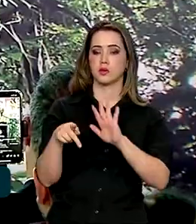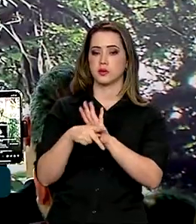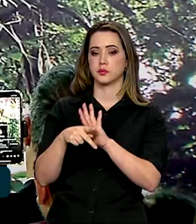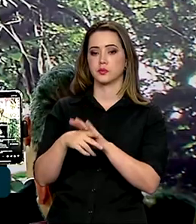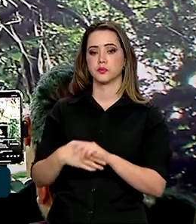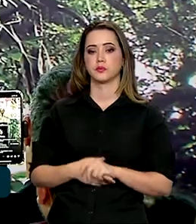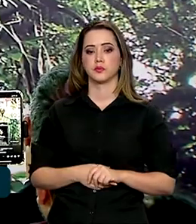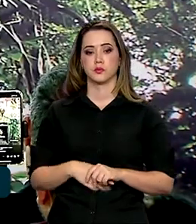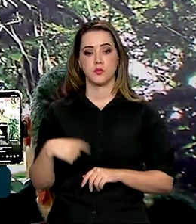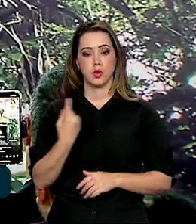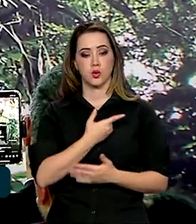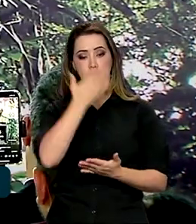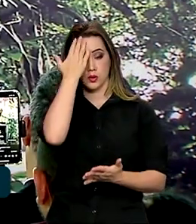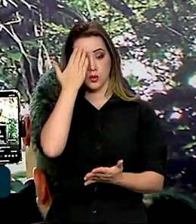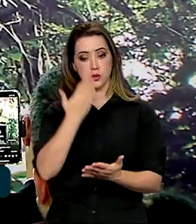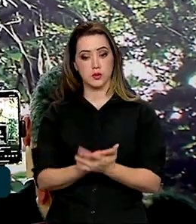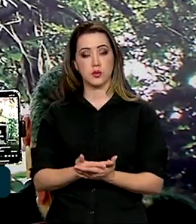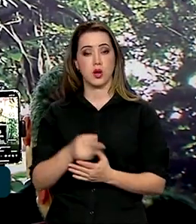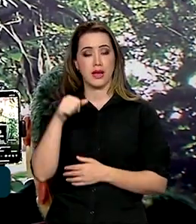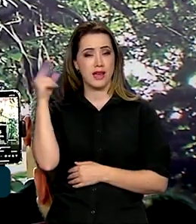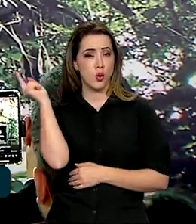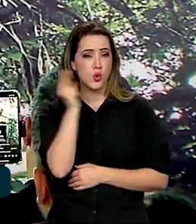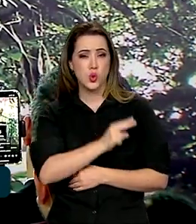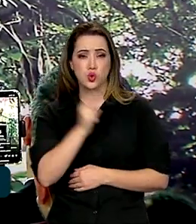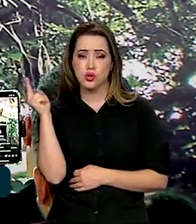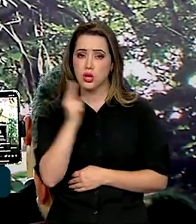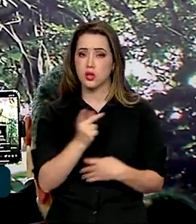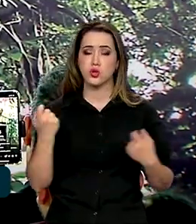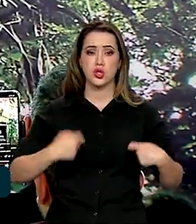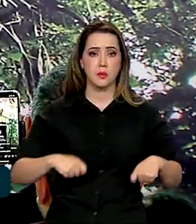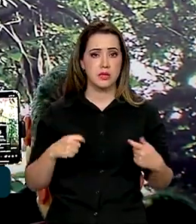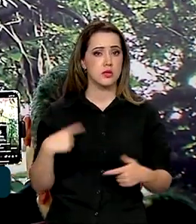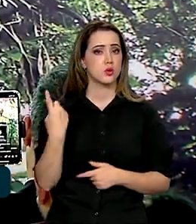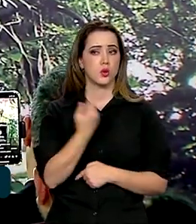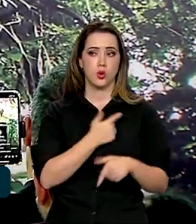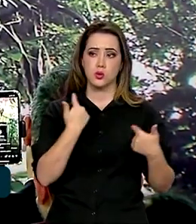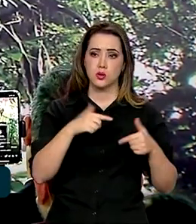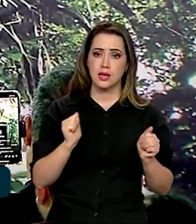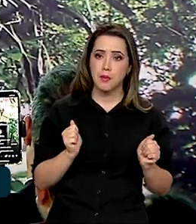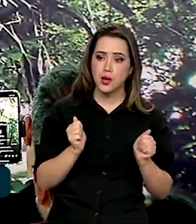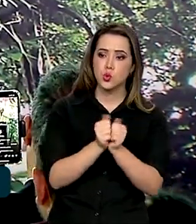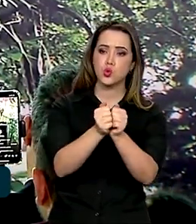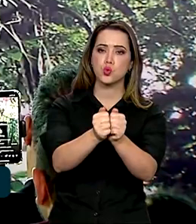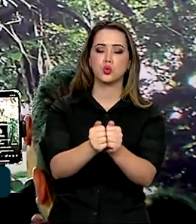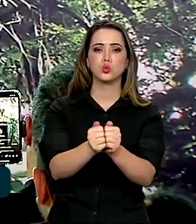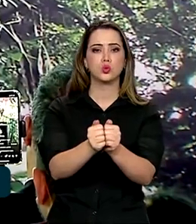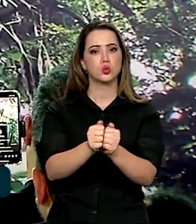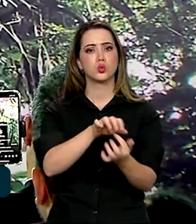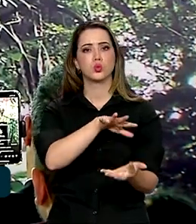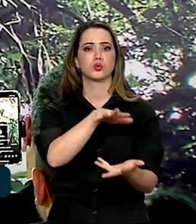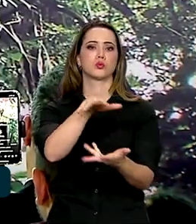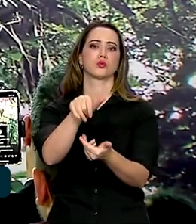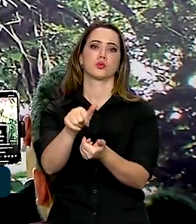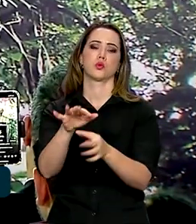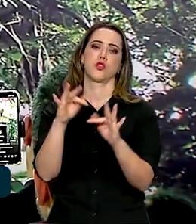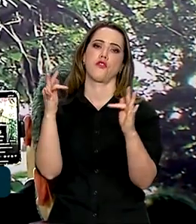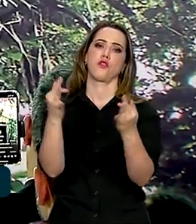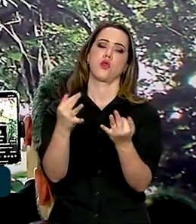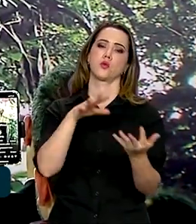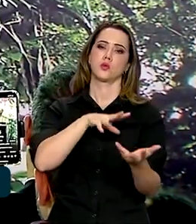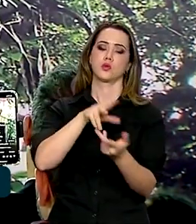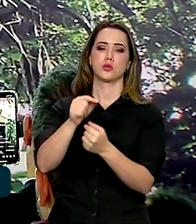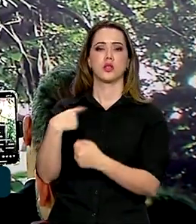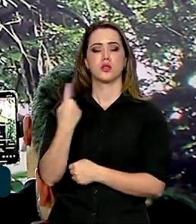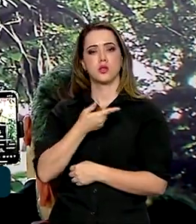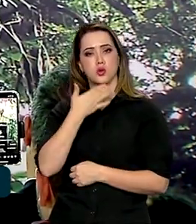Estamos convencidos de que é urgente e necessária nossa atuação conjunta em foros internacionais. Reivindicamos